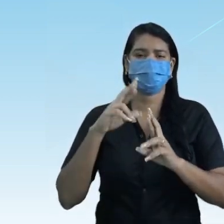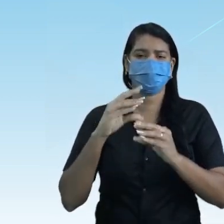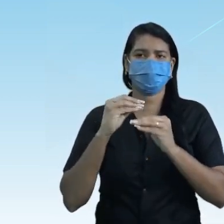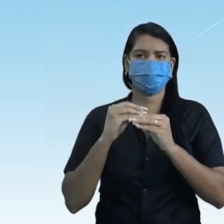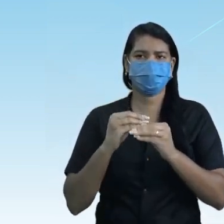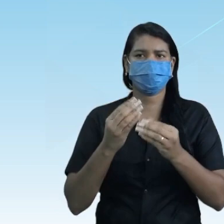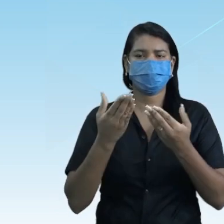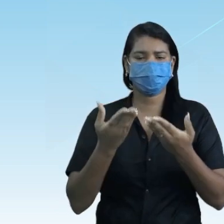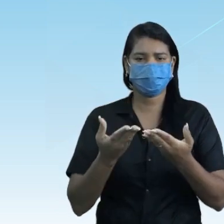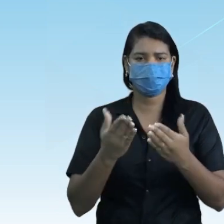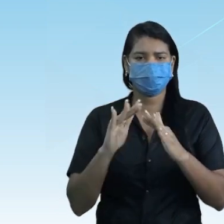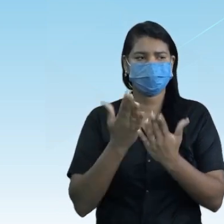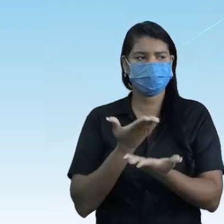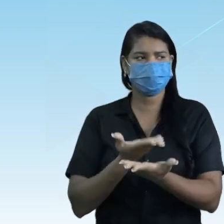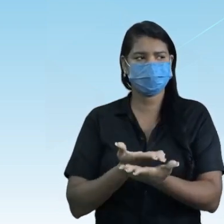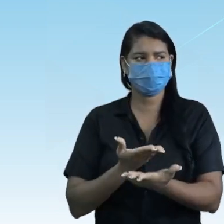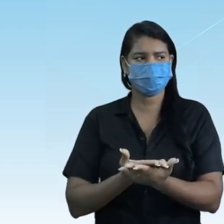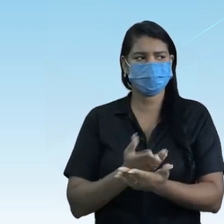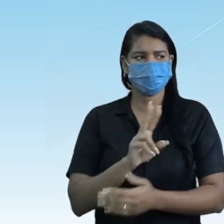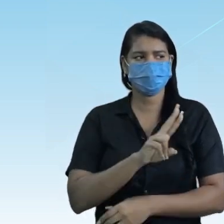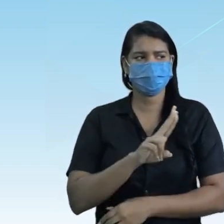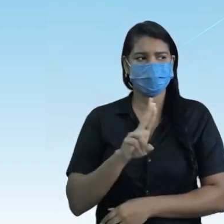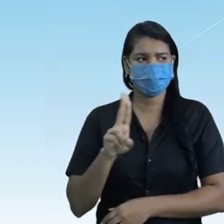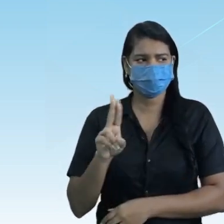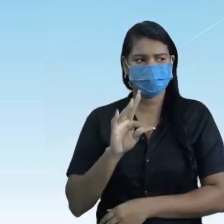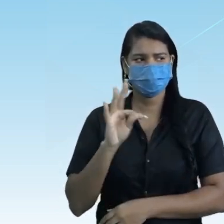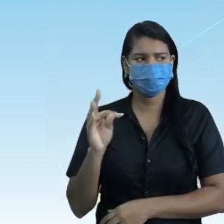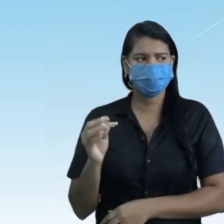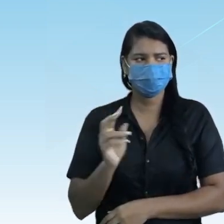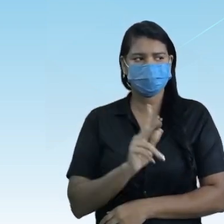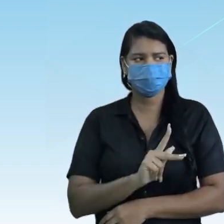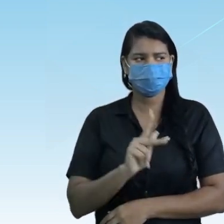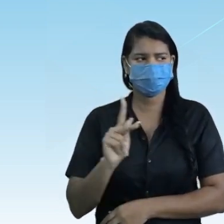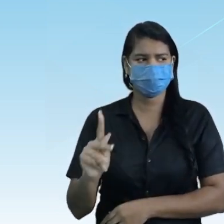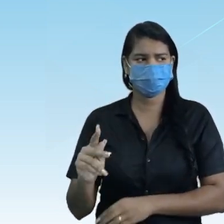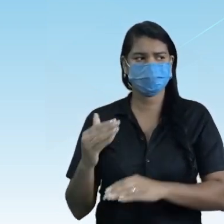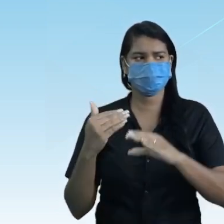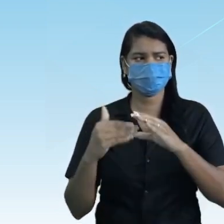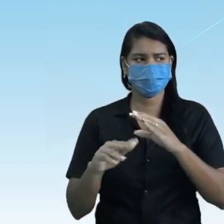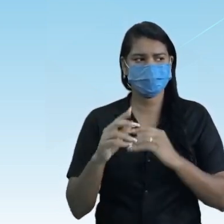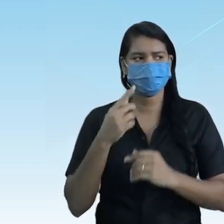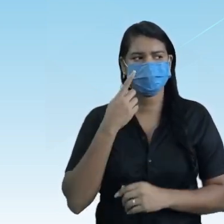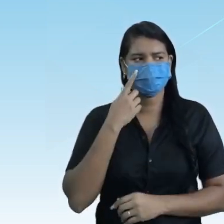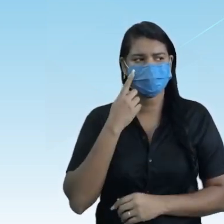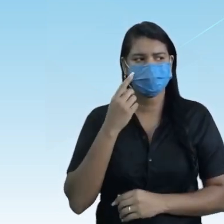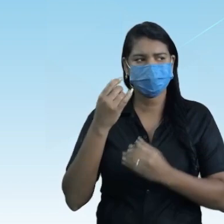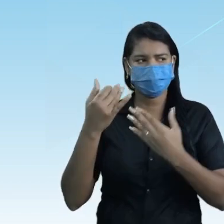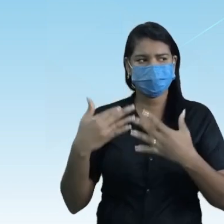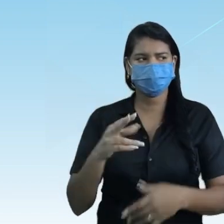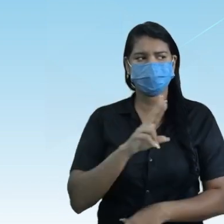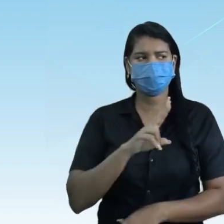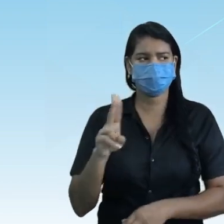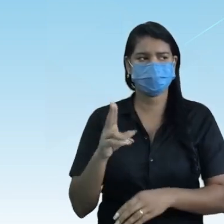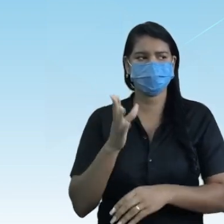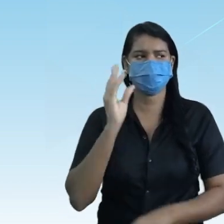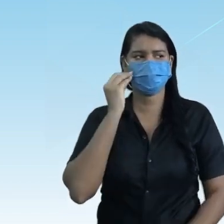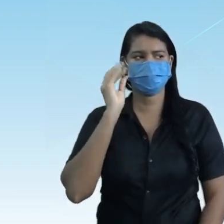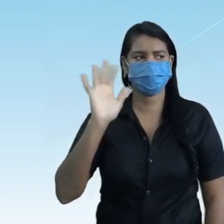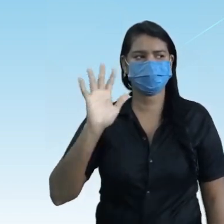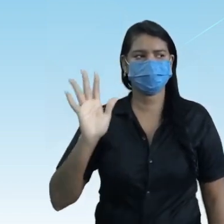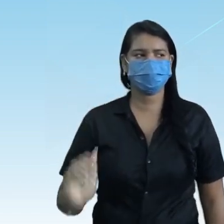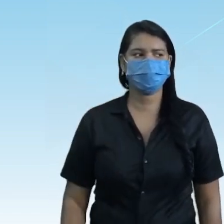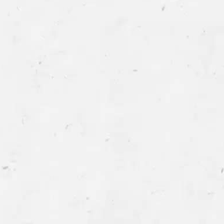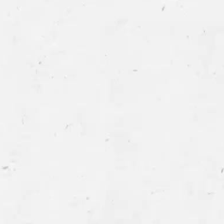escola, teu nome completo, teu professor e manda para a gente poder aí corrigir e falar teu nome na próxima videoaula. Tchau, tchau.